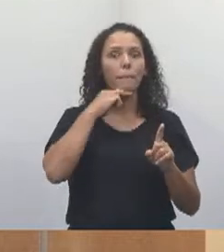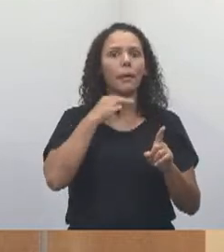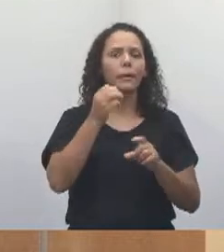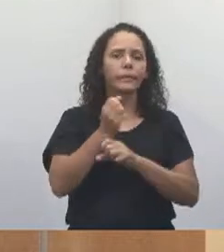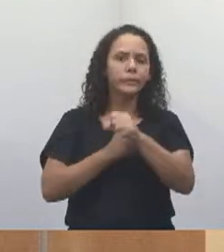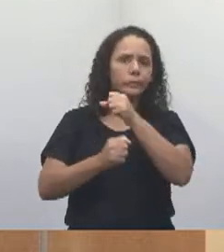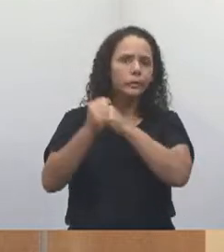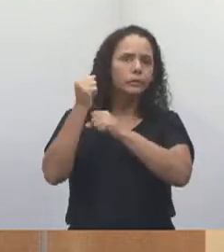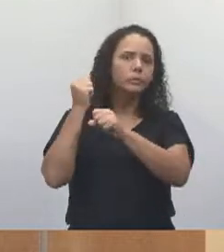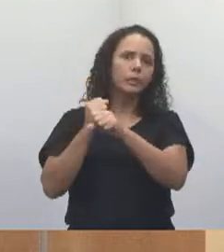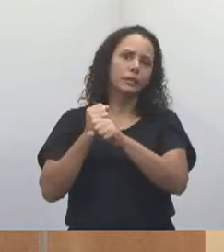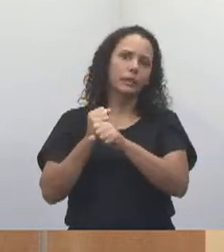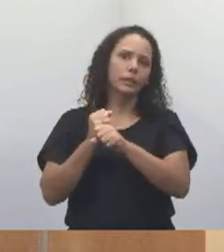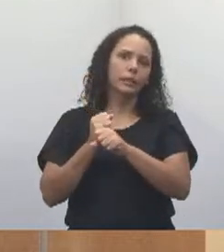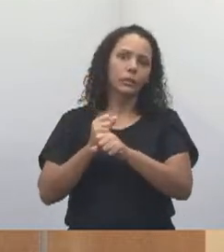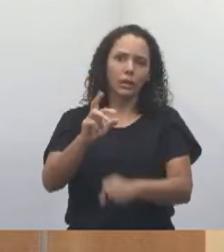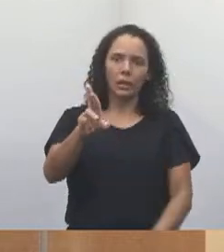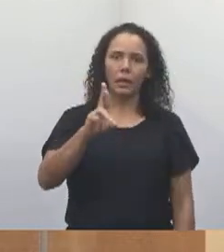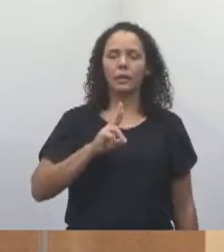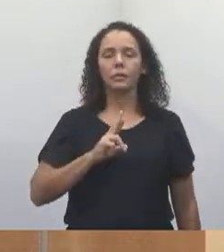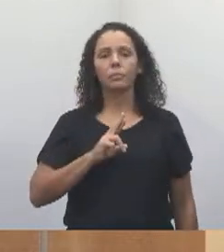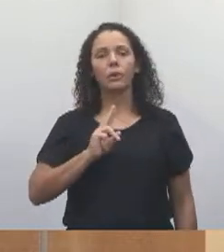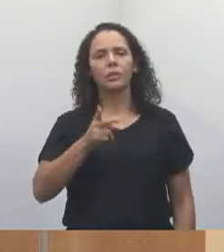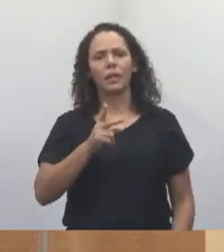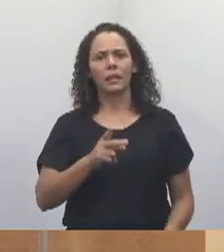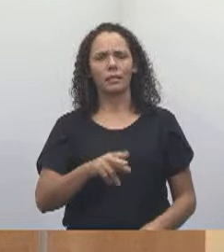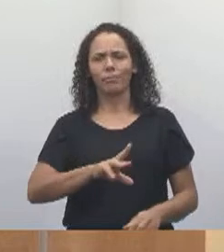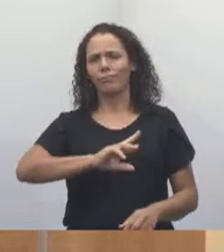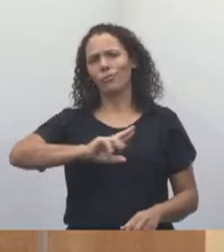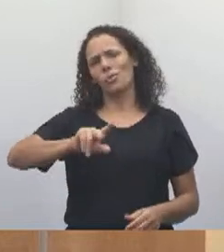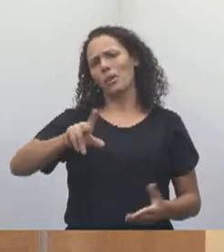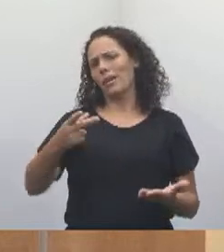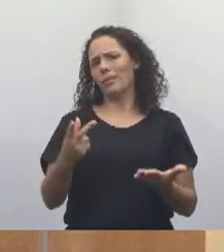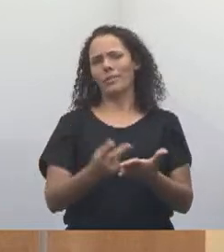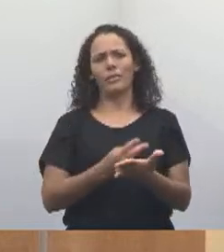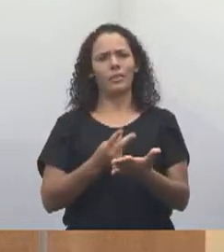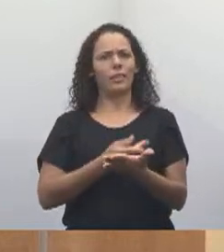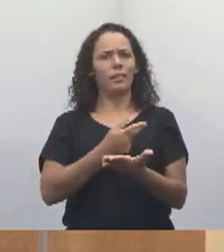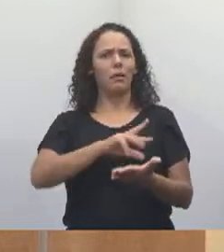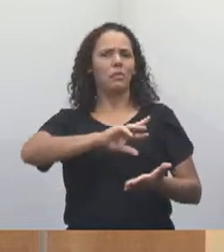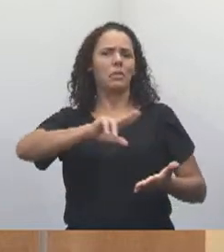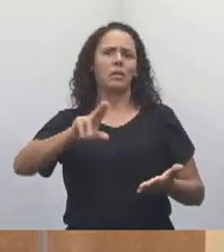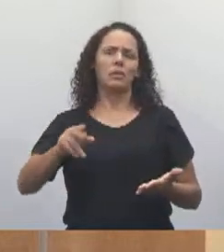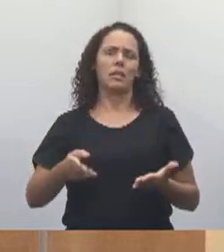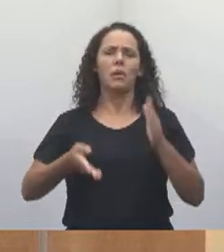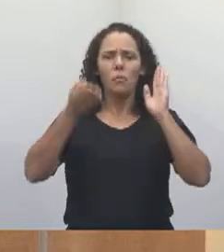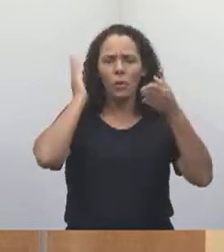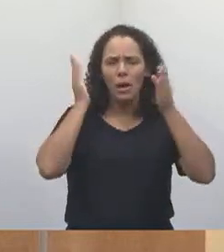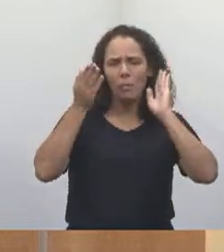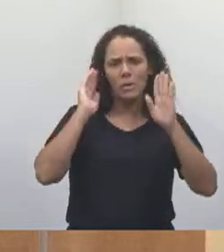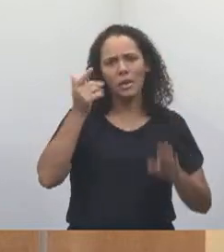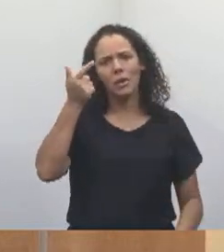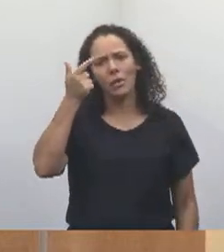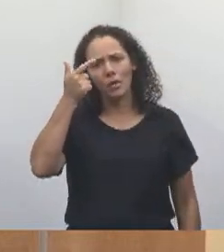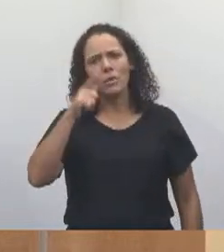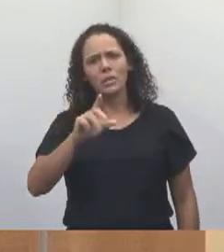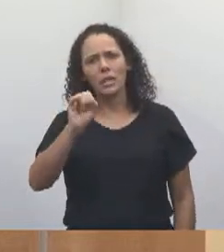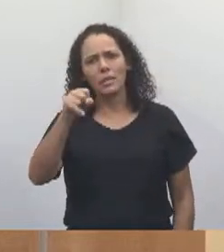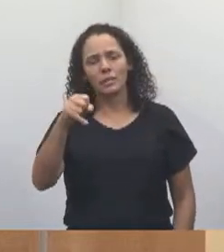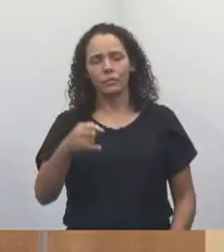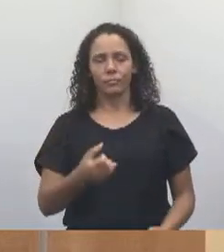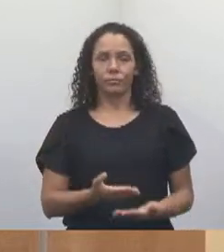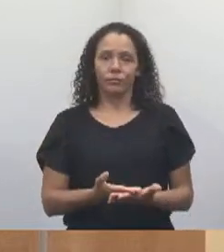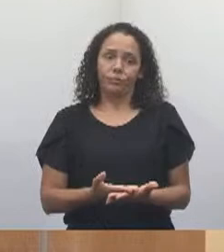e a resposta sempre era não tem falha, não tem, vai passar caminhão. Agora, não vai passar